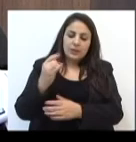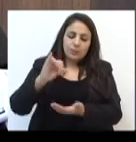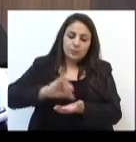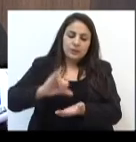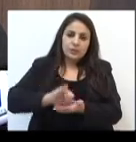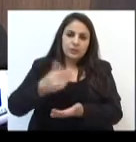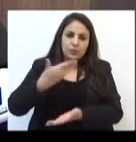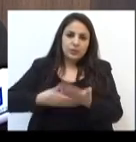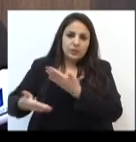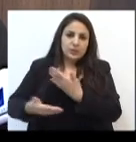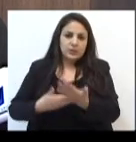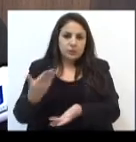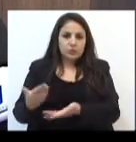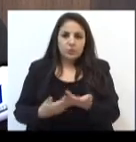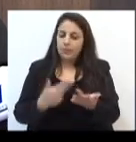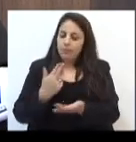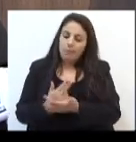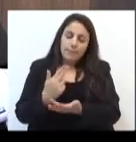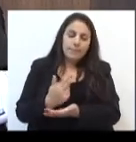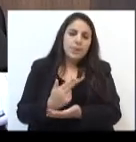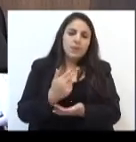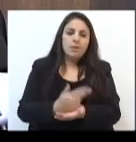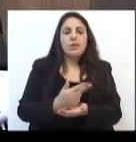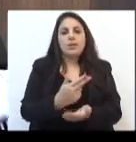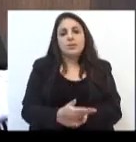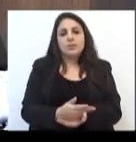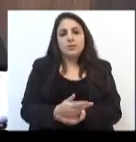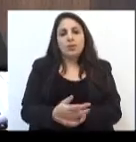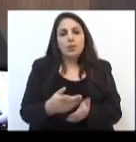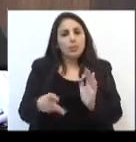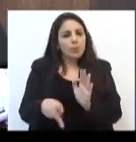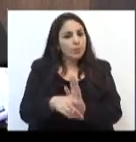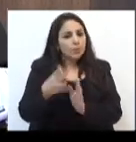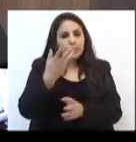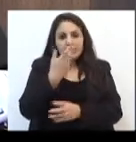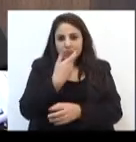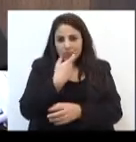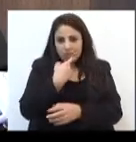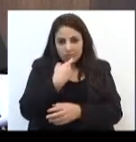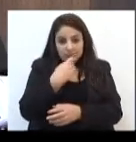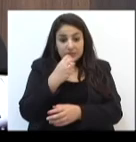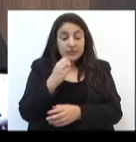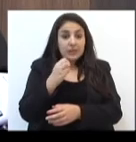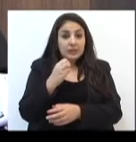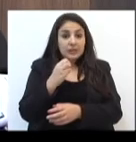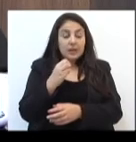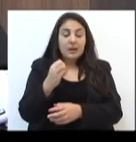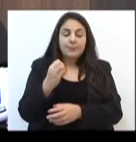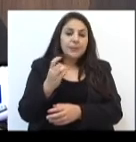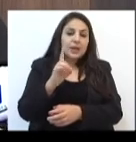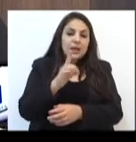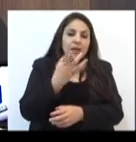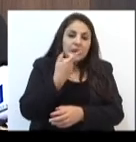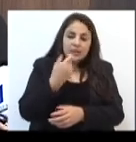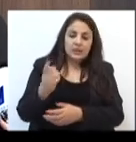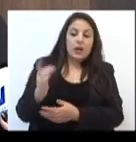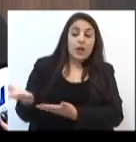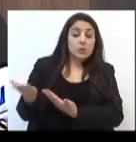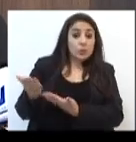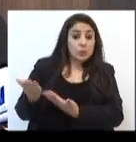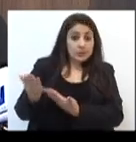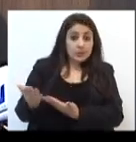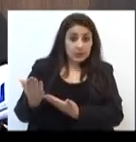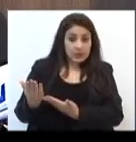centro de atendimento de longa permanência para adolescente dependente químico, porque passando